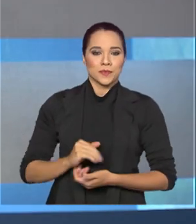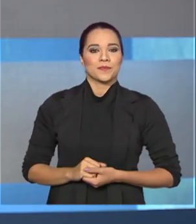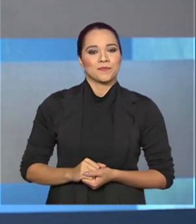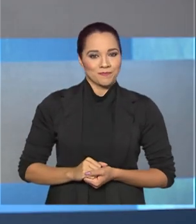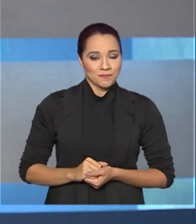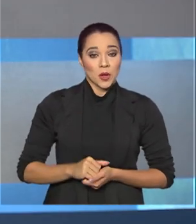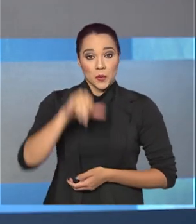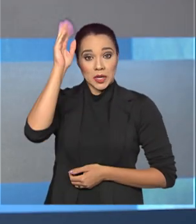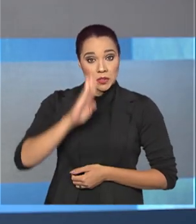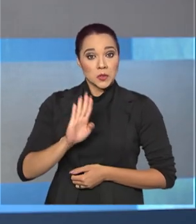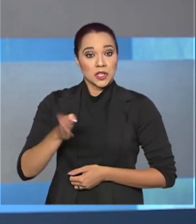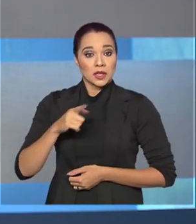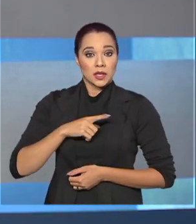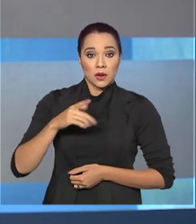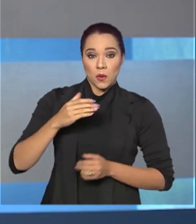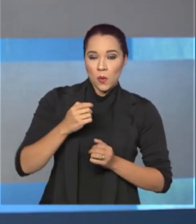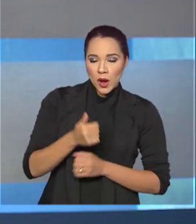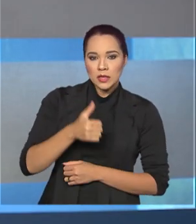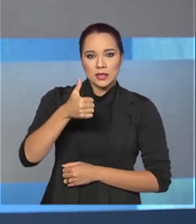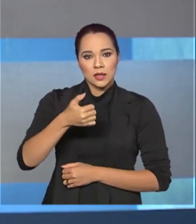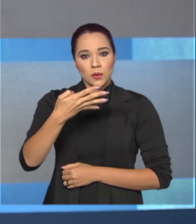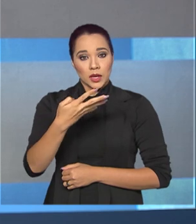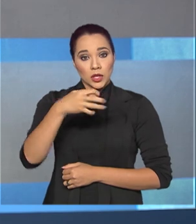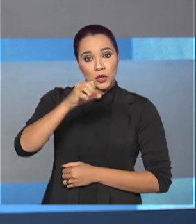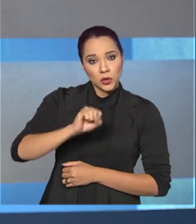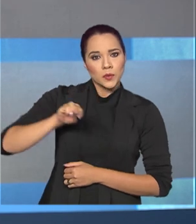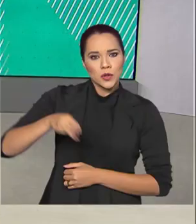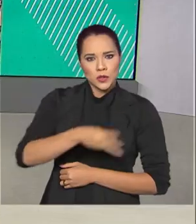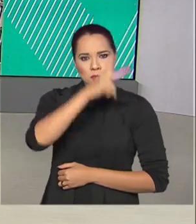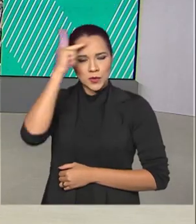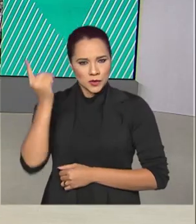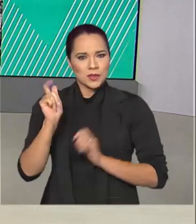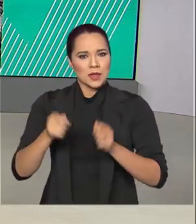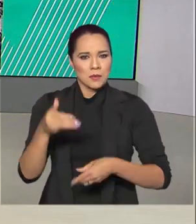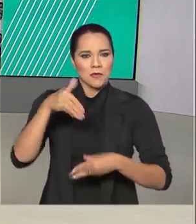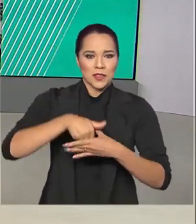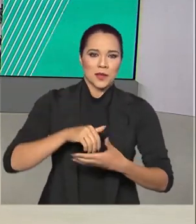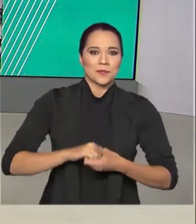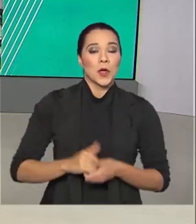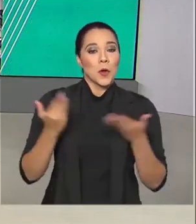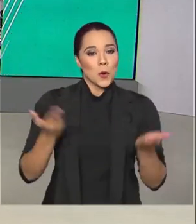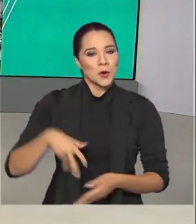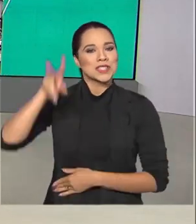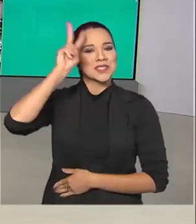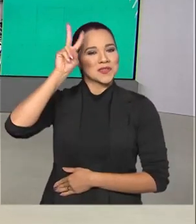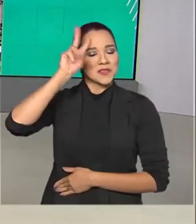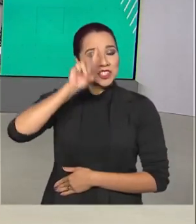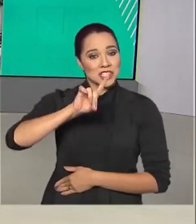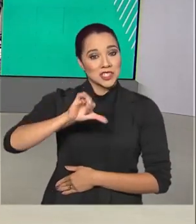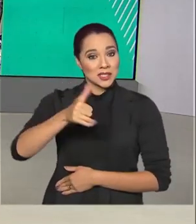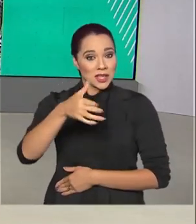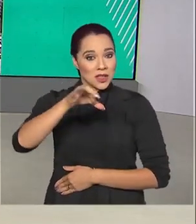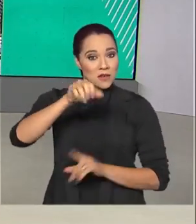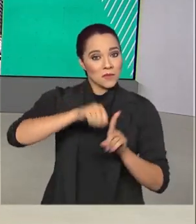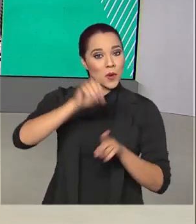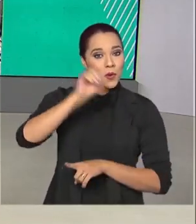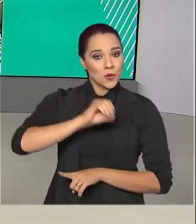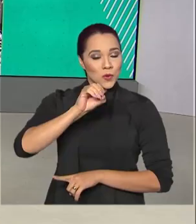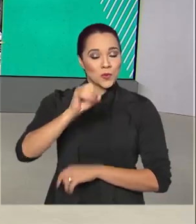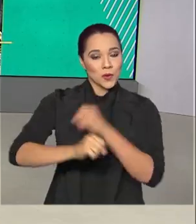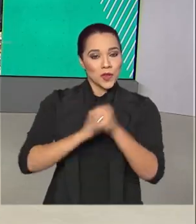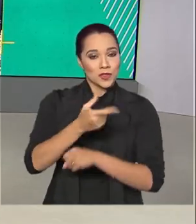quase 148 milhões de pessoas aptas a votar. Hoje é segunda-feira, 19 de outubro de